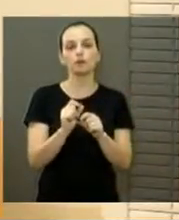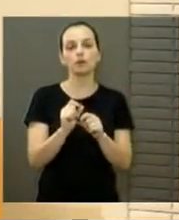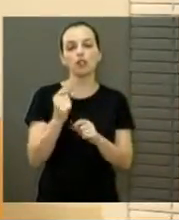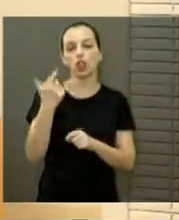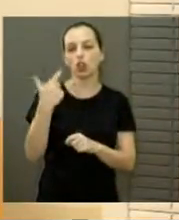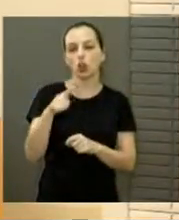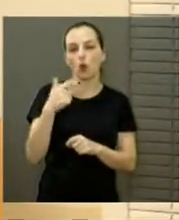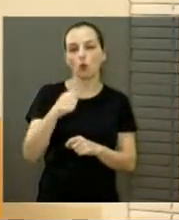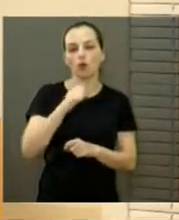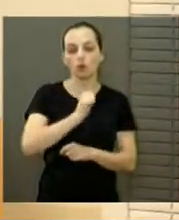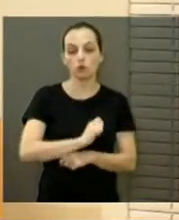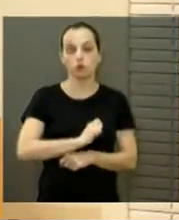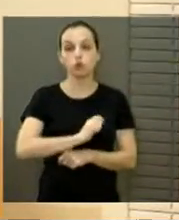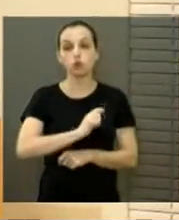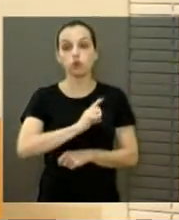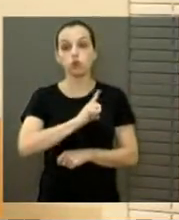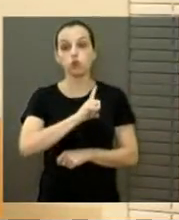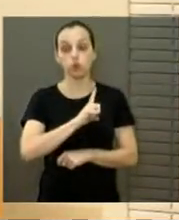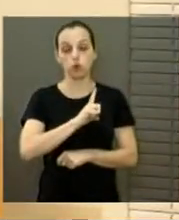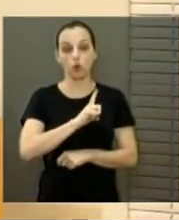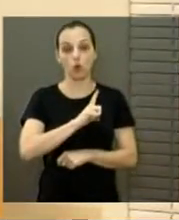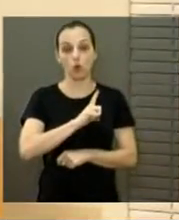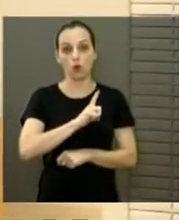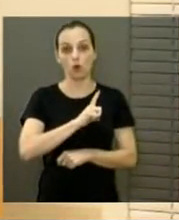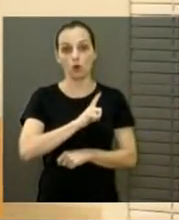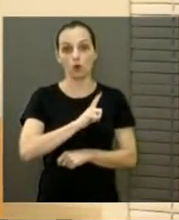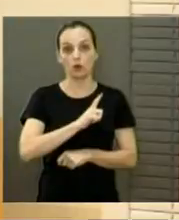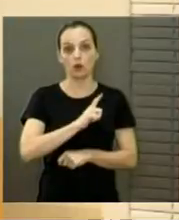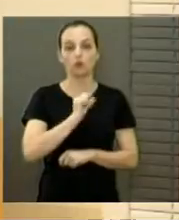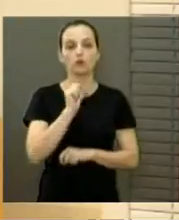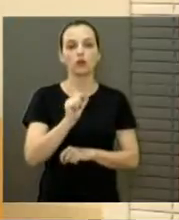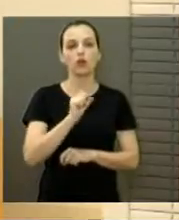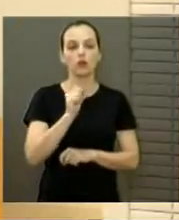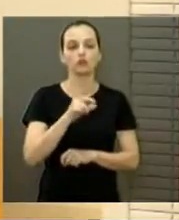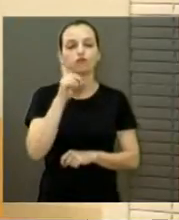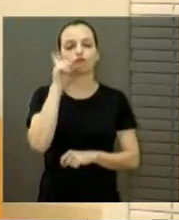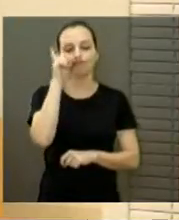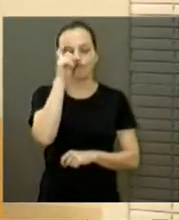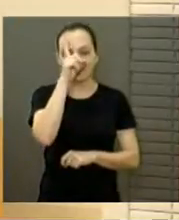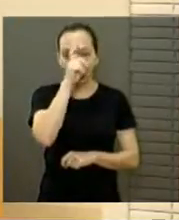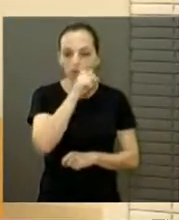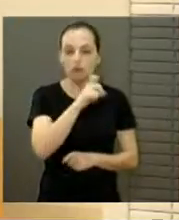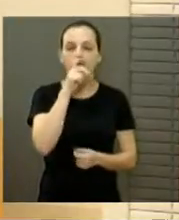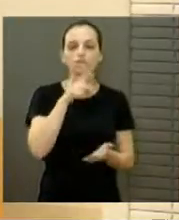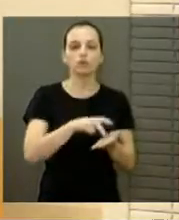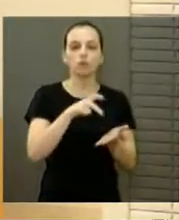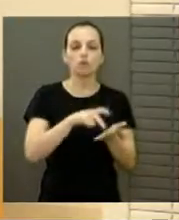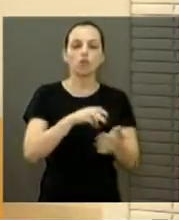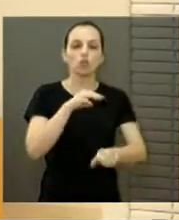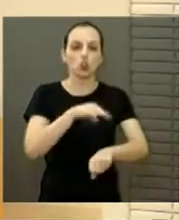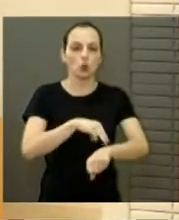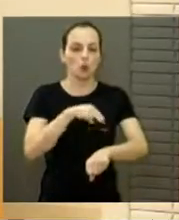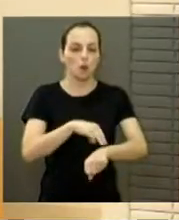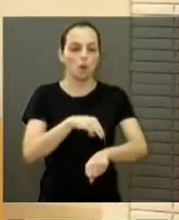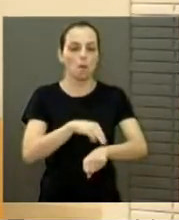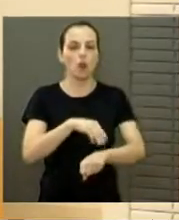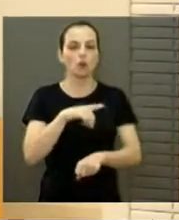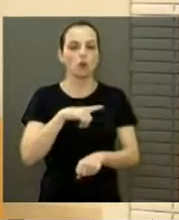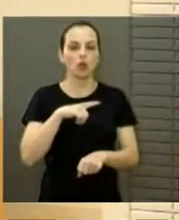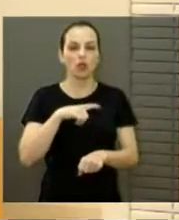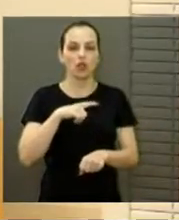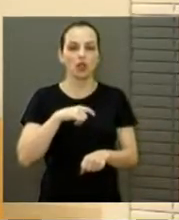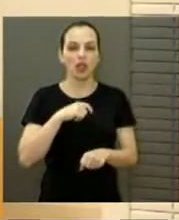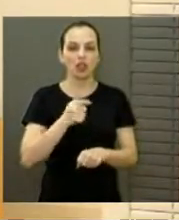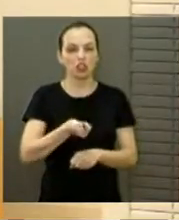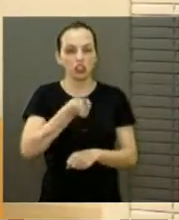sem reajuste para policiais militares. Não é fácil numa época em que existe a proliferação